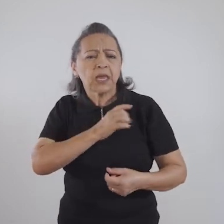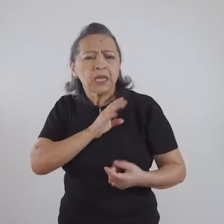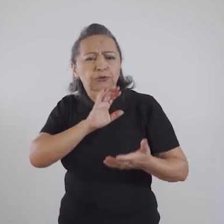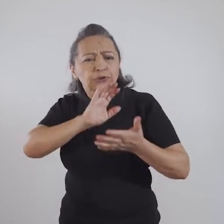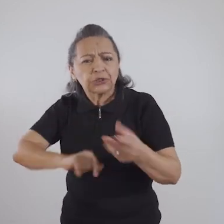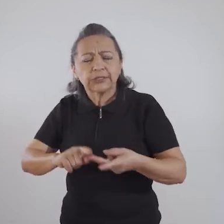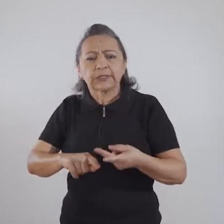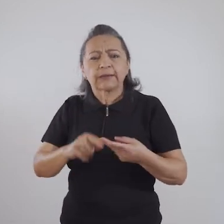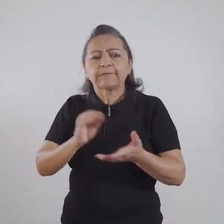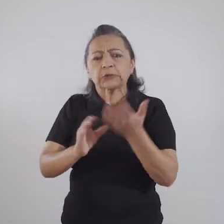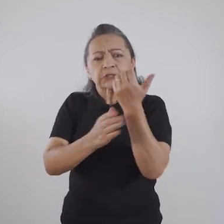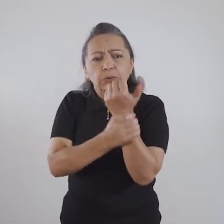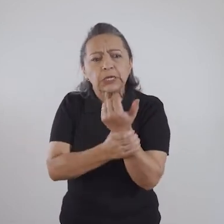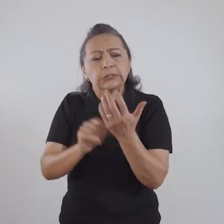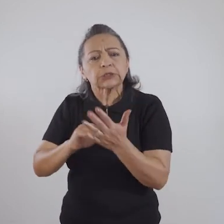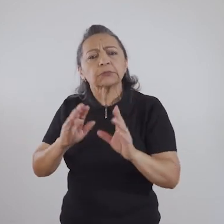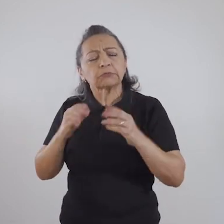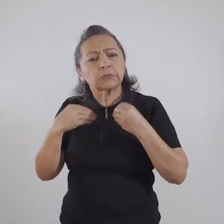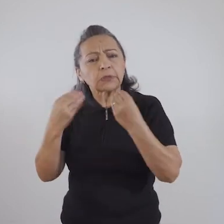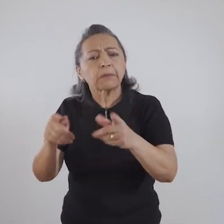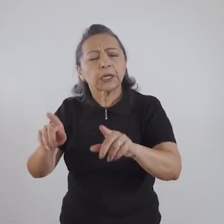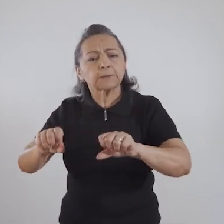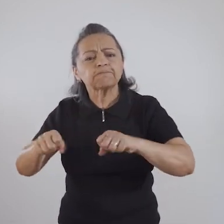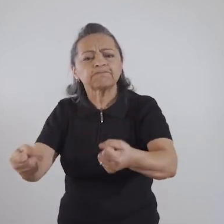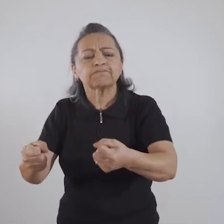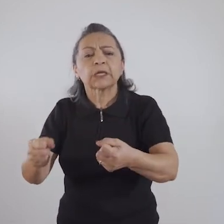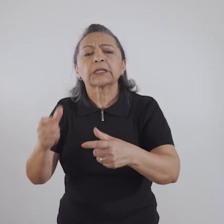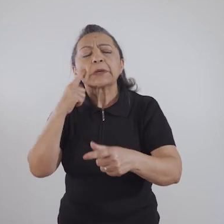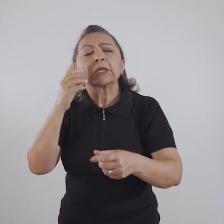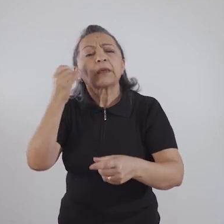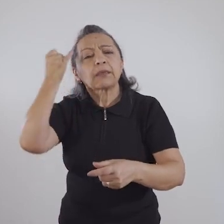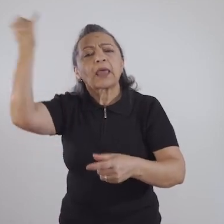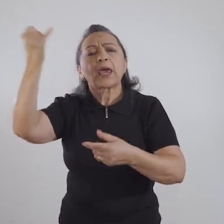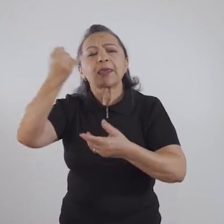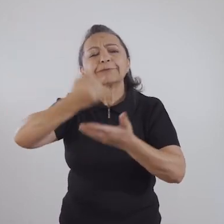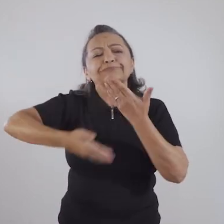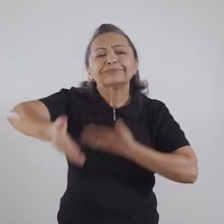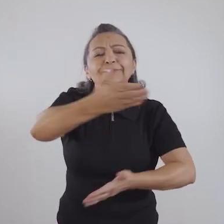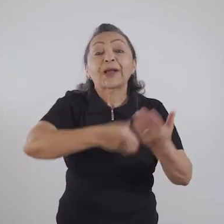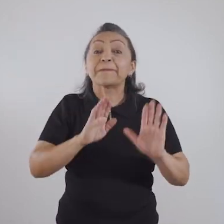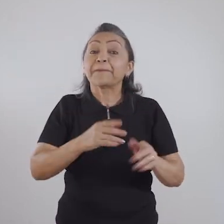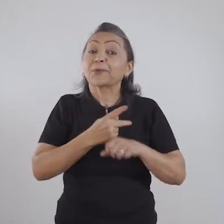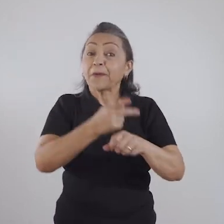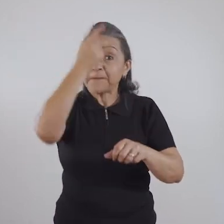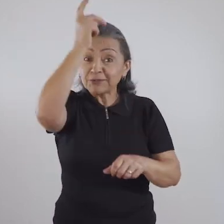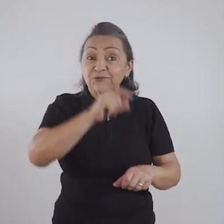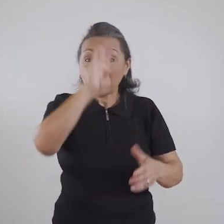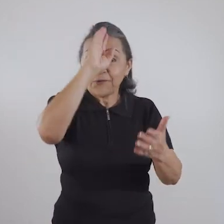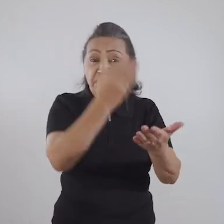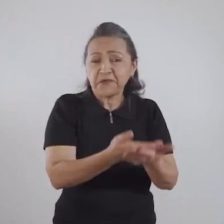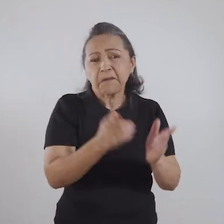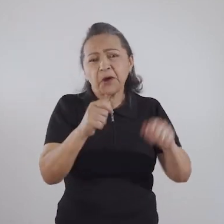possam ser desconstruídas esses medos, essas inseguranças, e que busquem trocar ideia,